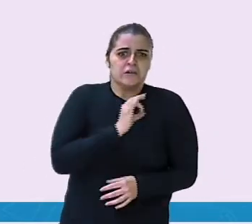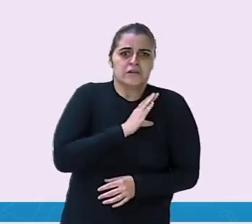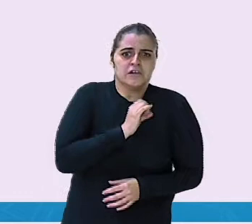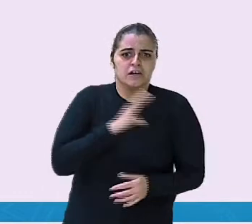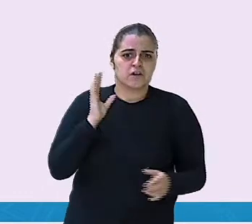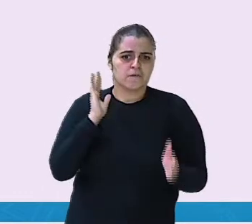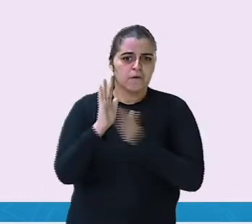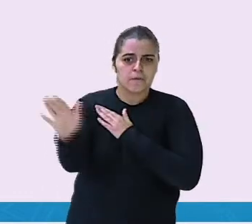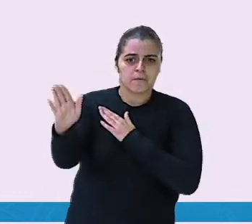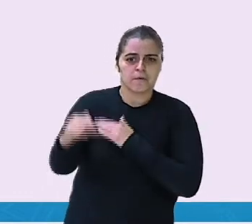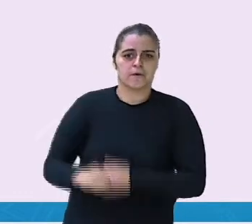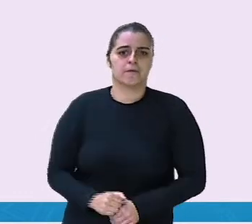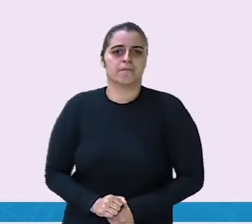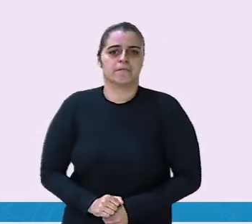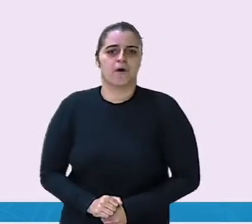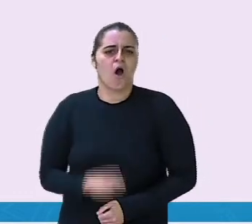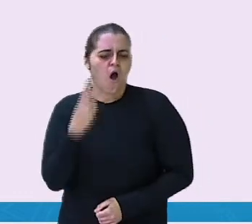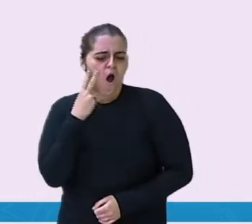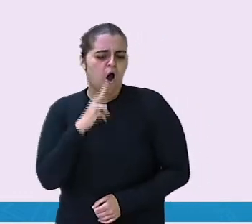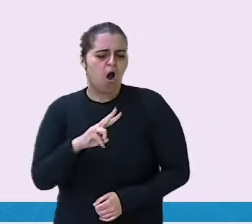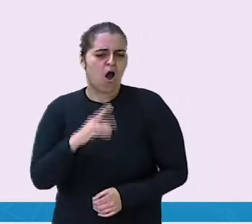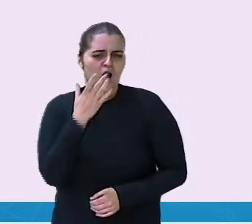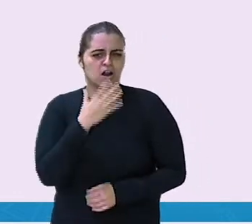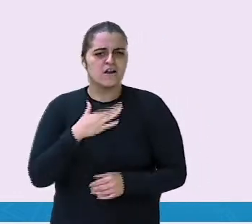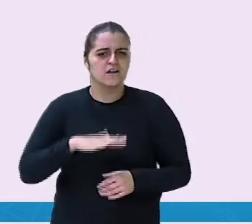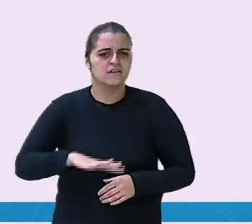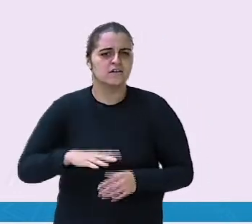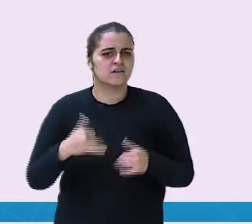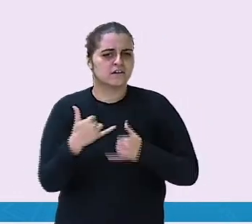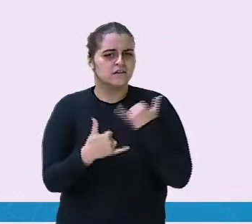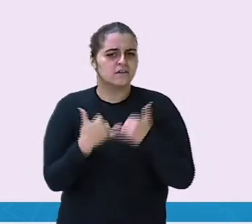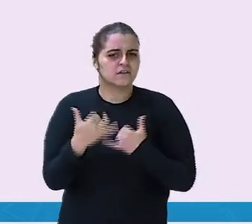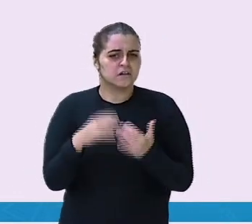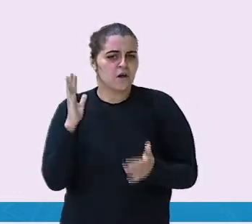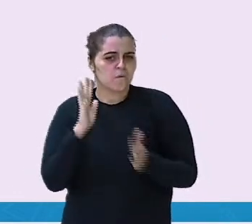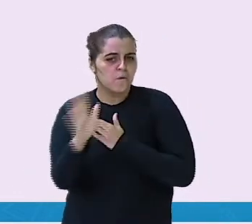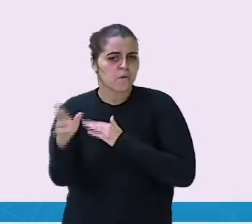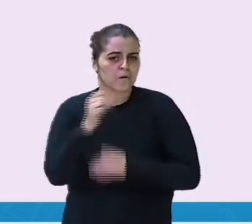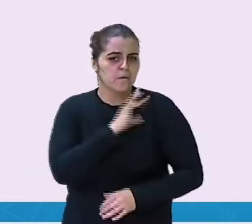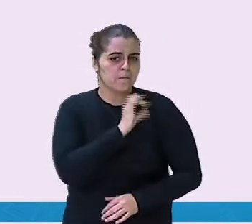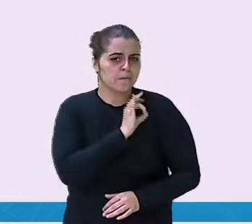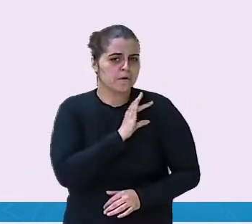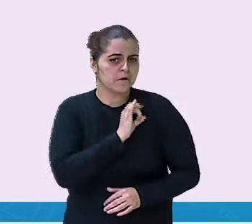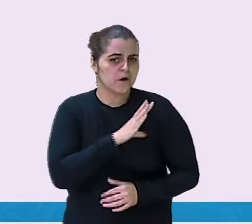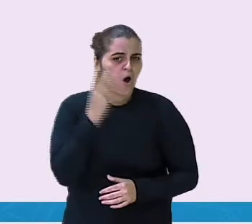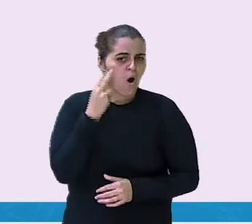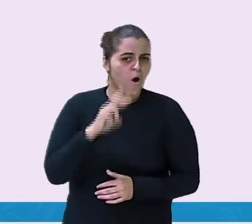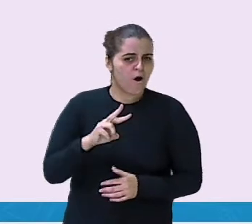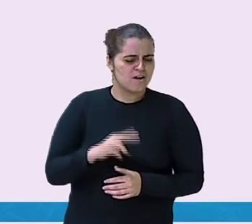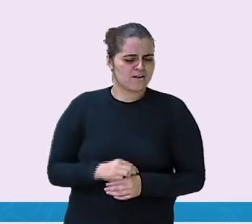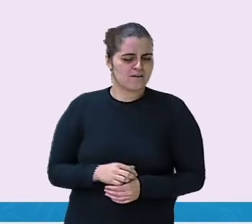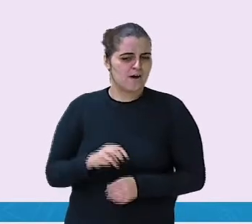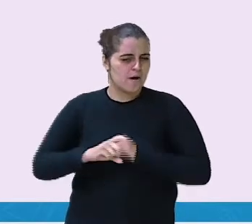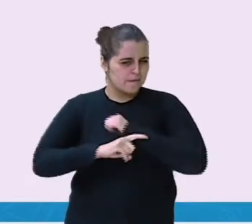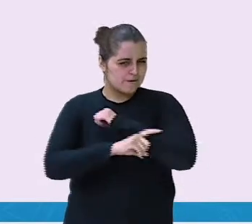correndo. Olha lá as meninas correndo. Adoro quando isso acontece.